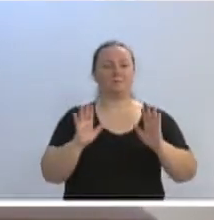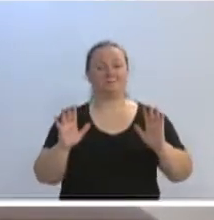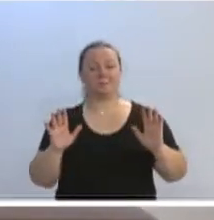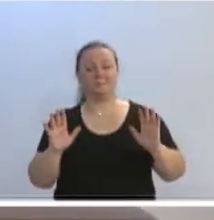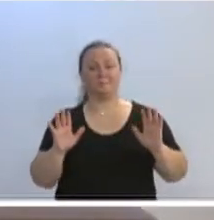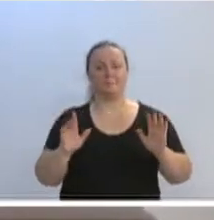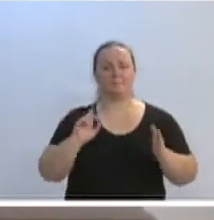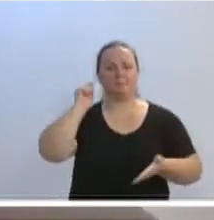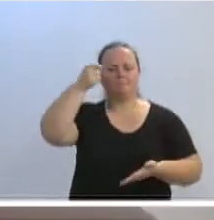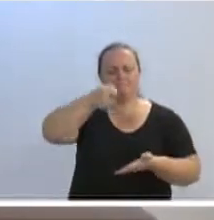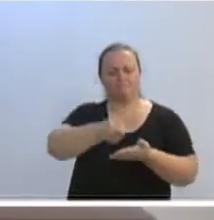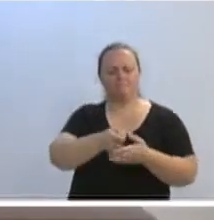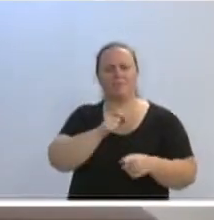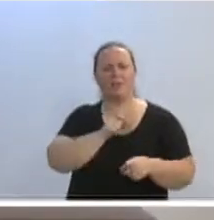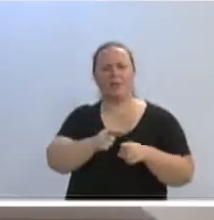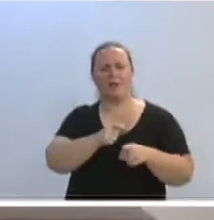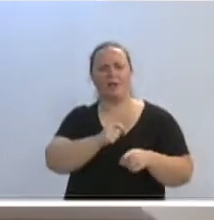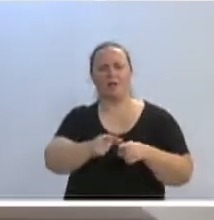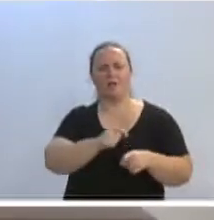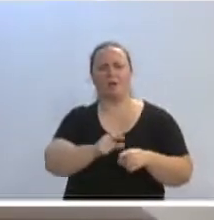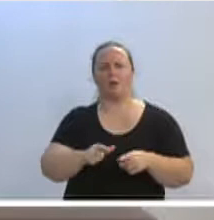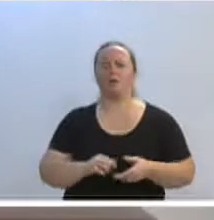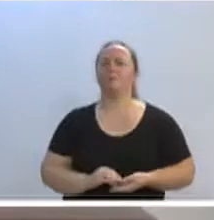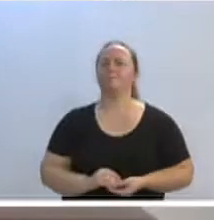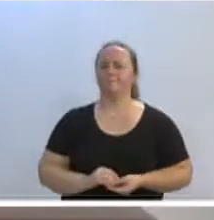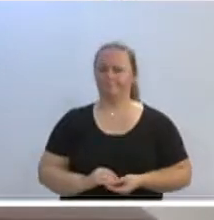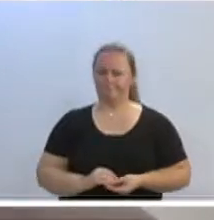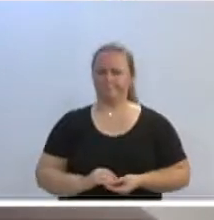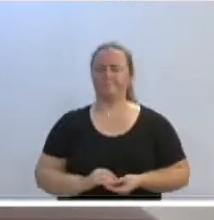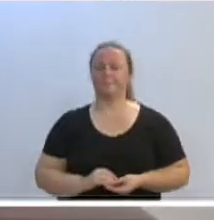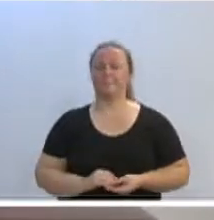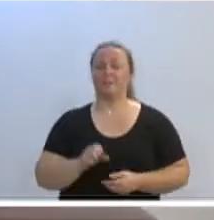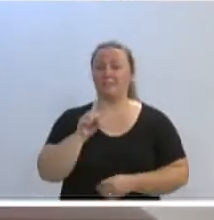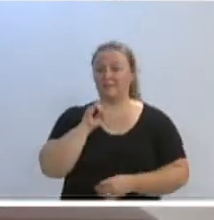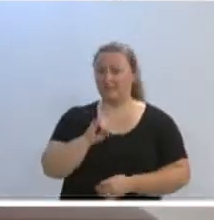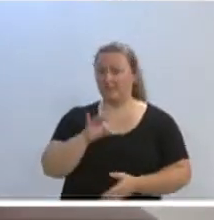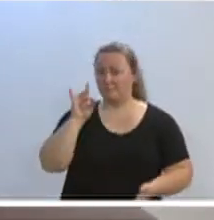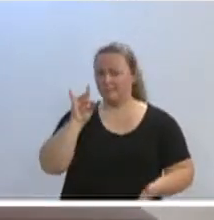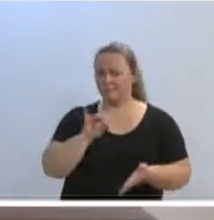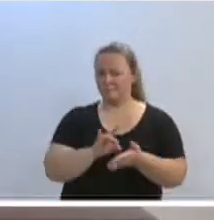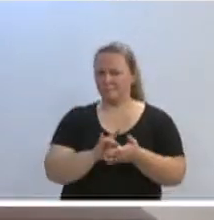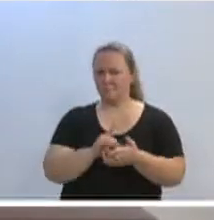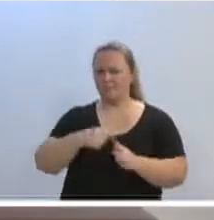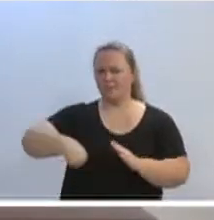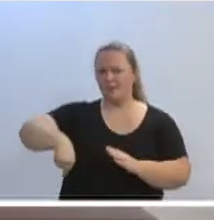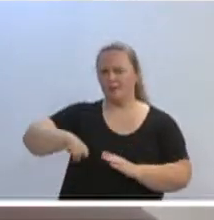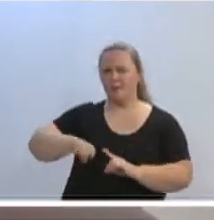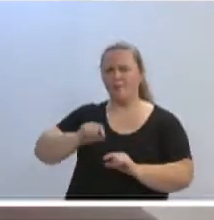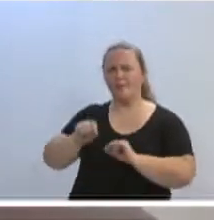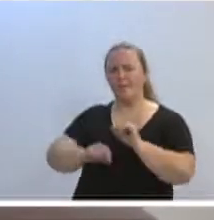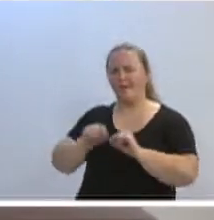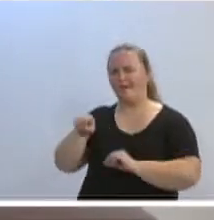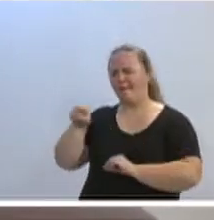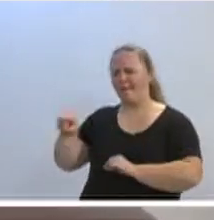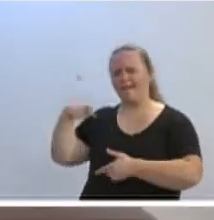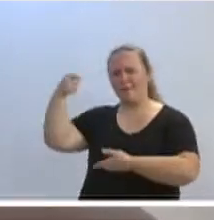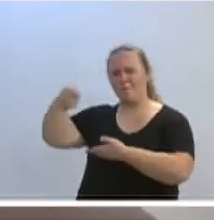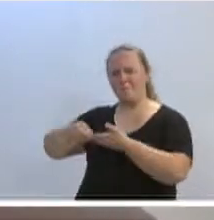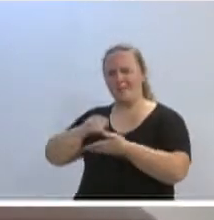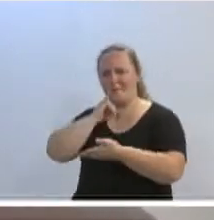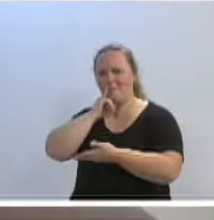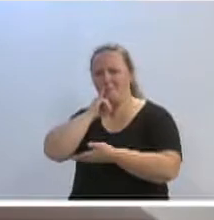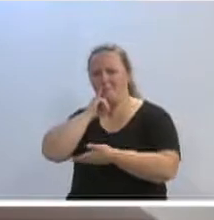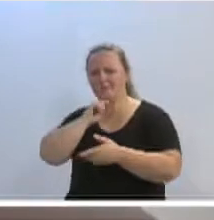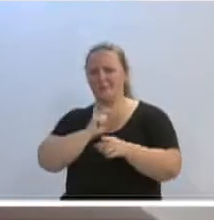aqui, pagando um aluguel, justamente, se for o caso, vereador Zeca, com impostos que esses trabalhadores também estão pagando. Quer dizer,